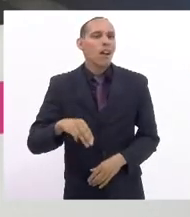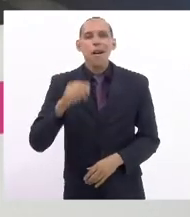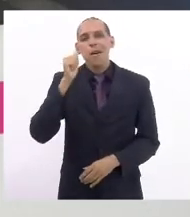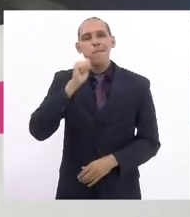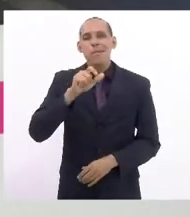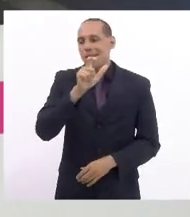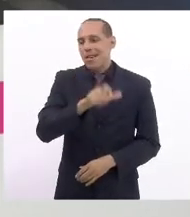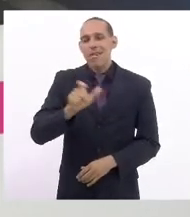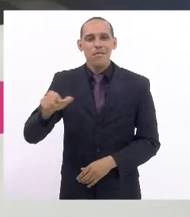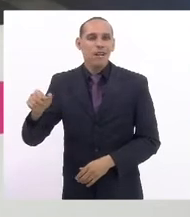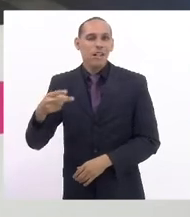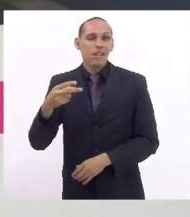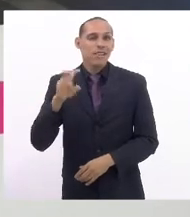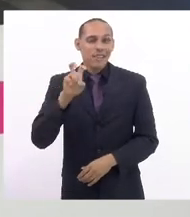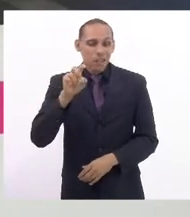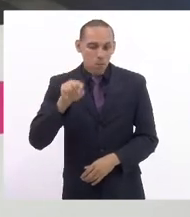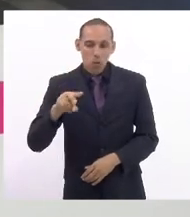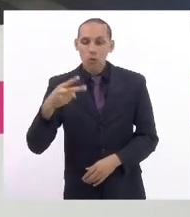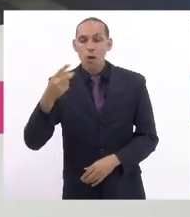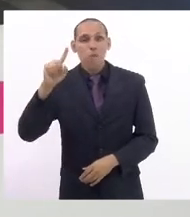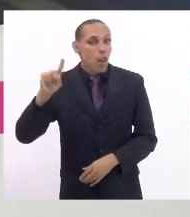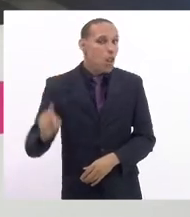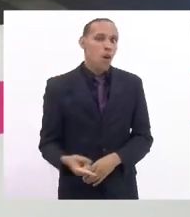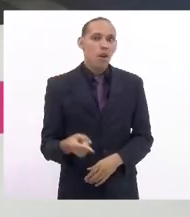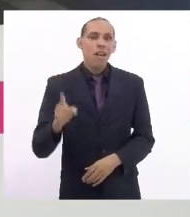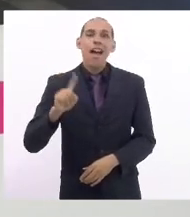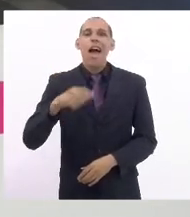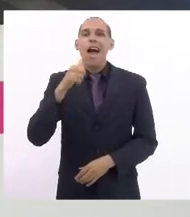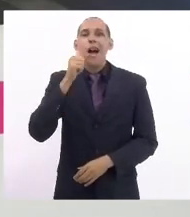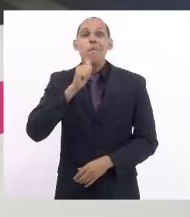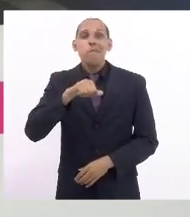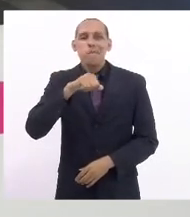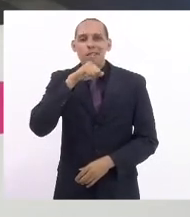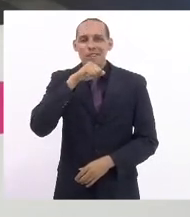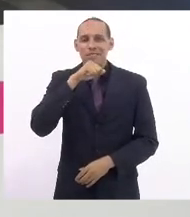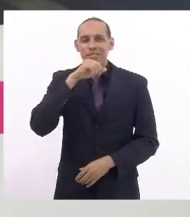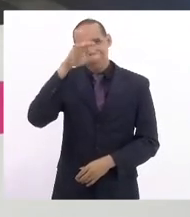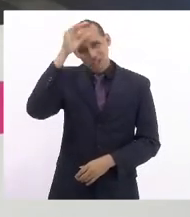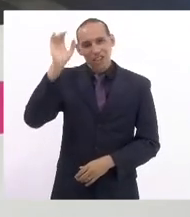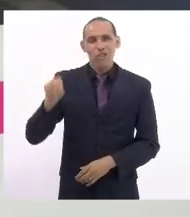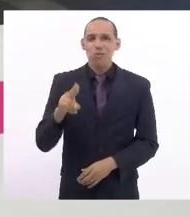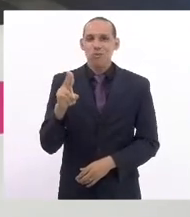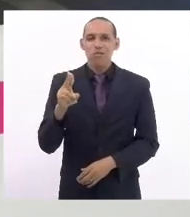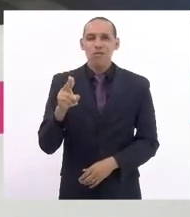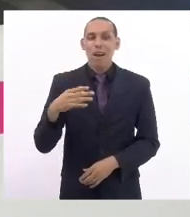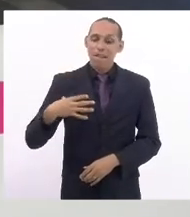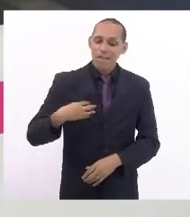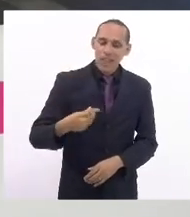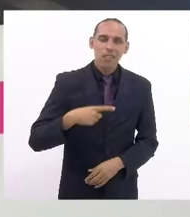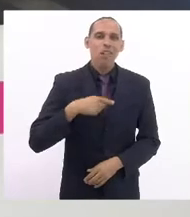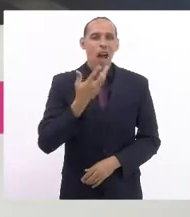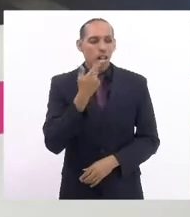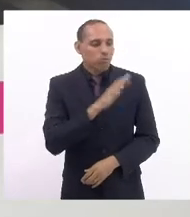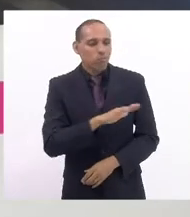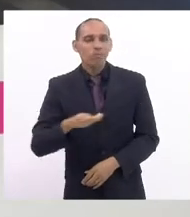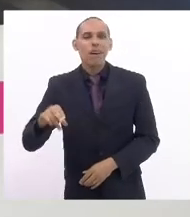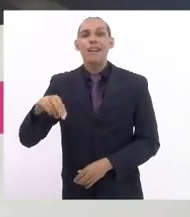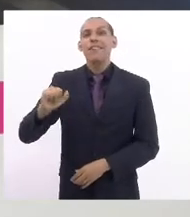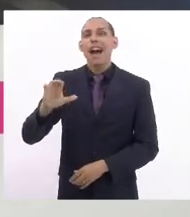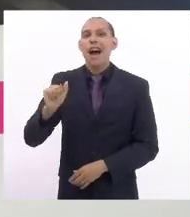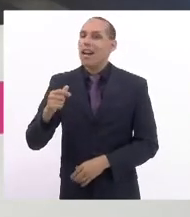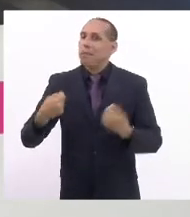.2 milhões dos moradores de favelas e periferias são mães Tia Ju mães que tem crianças que precisam do NACA